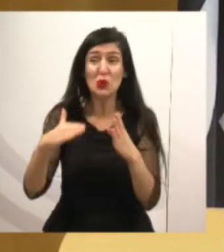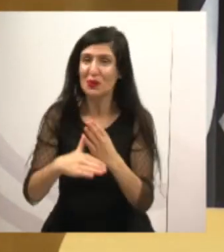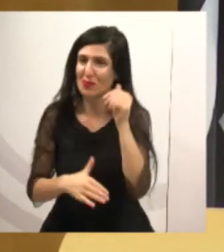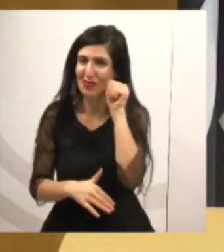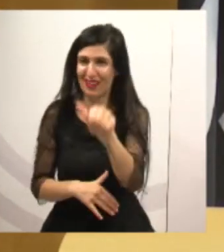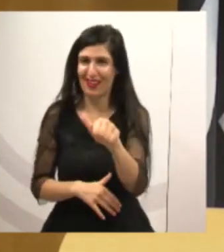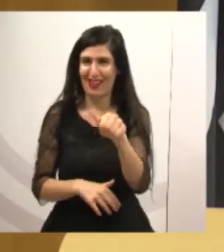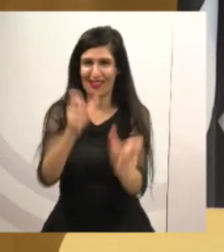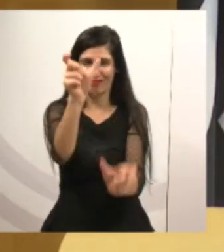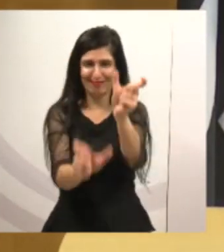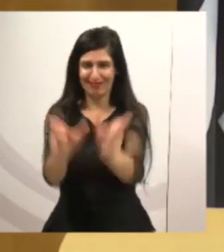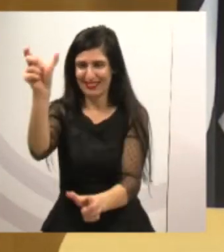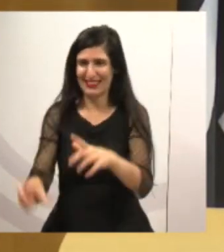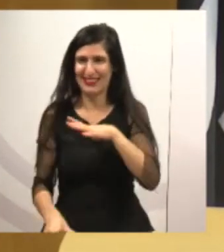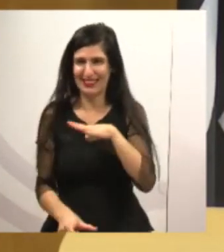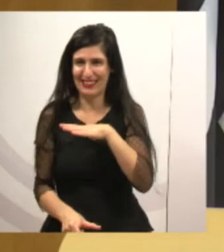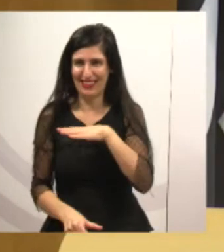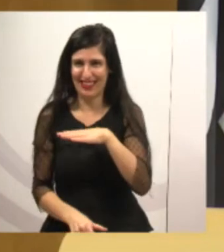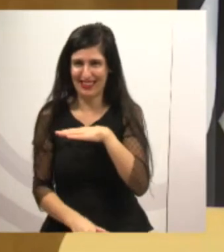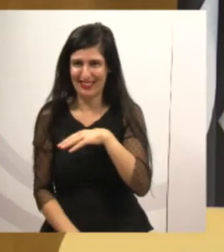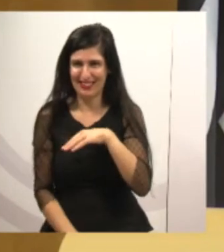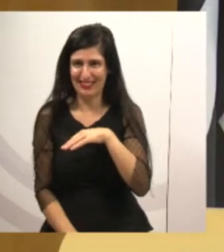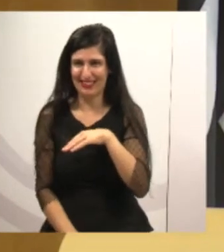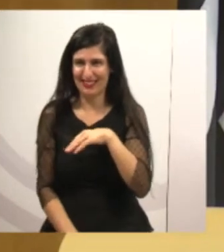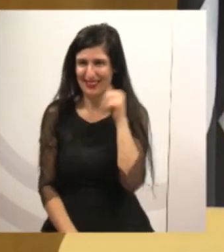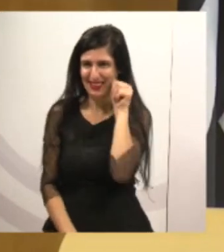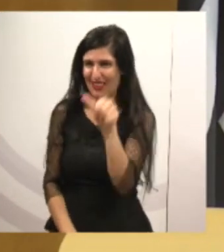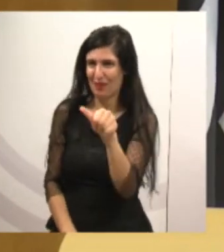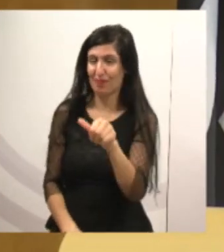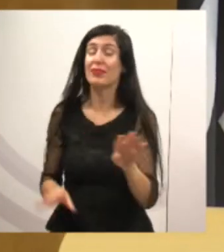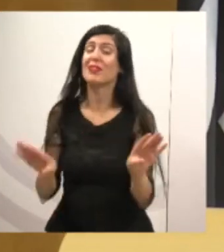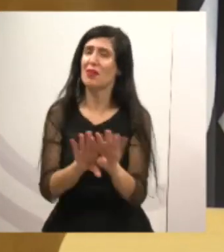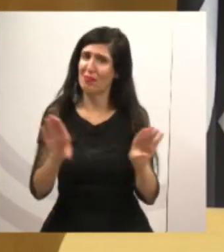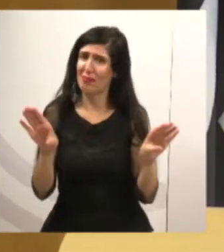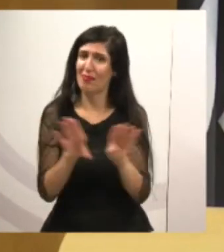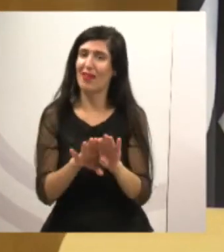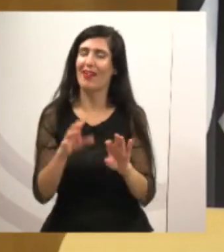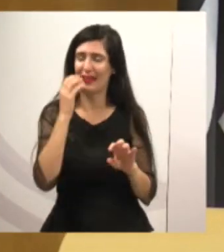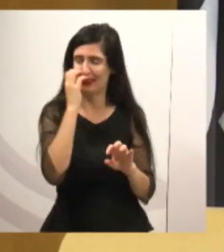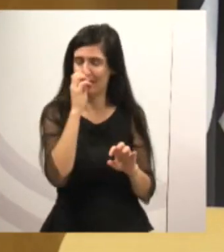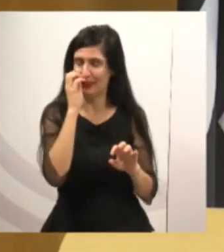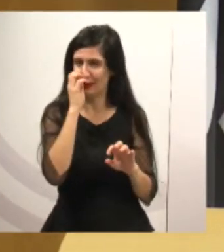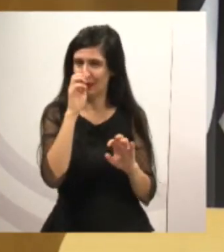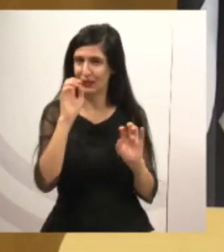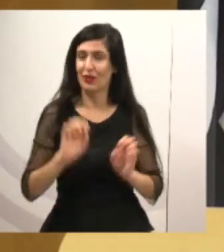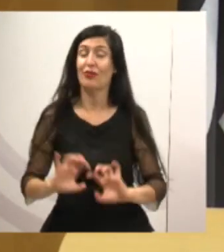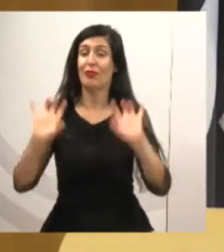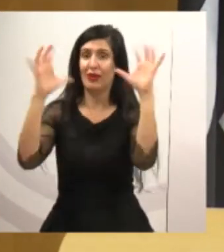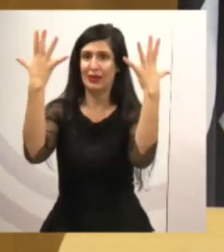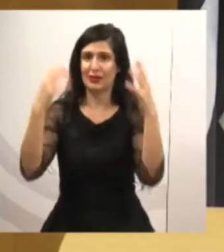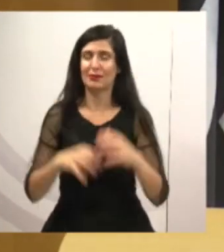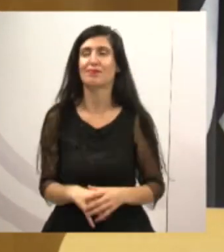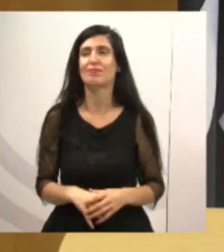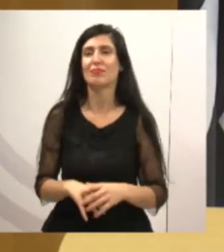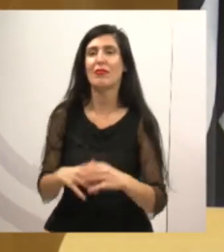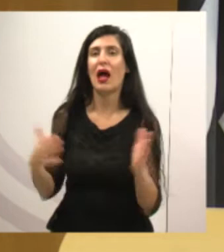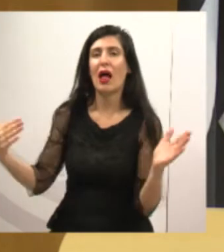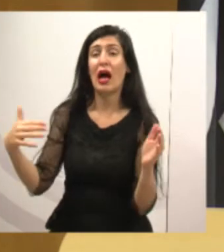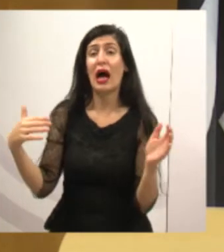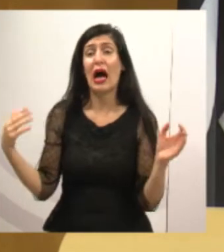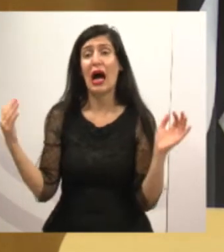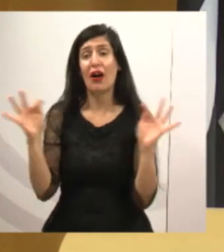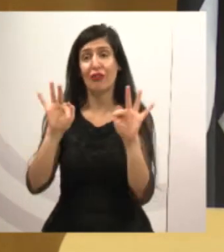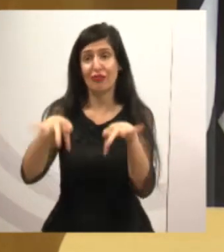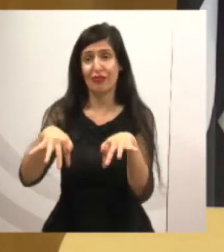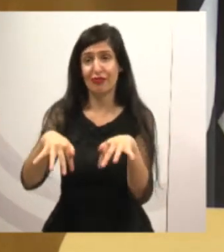atrativa aí, com vários eventos aí, inclusive com o encerramento na sexta-feira, se Deus quiser, com